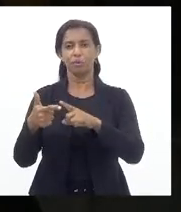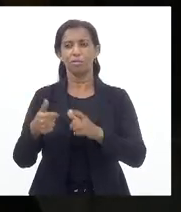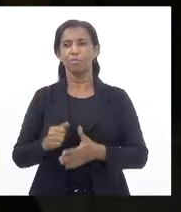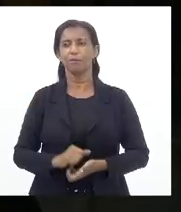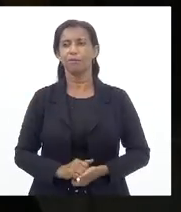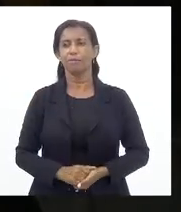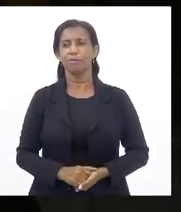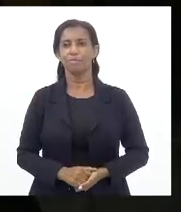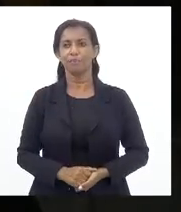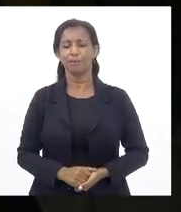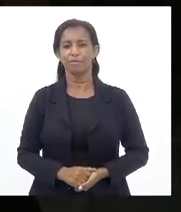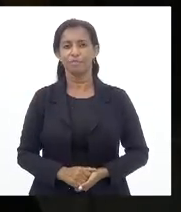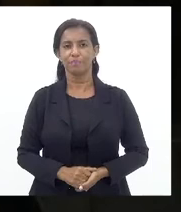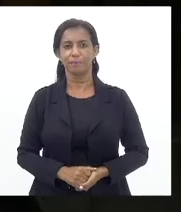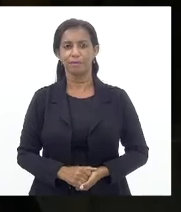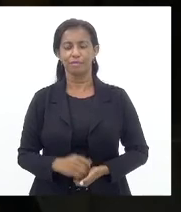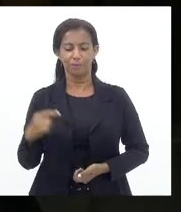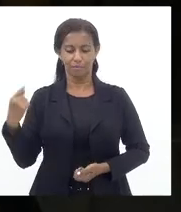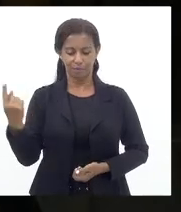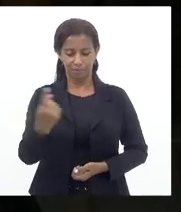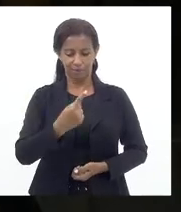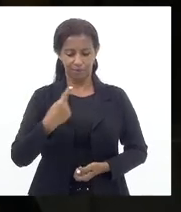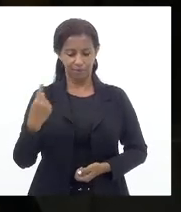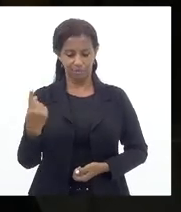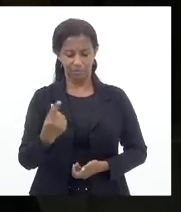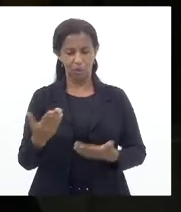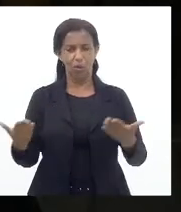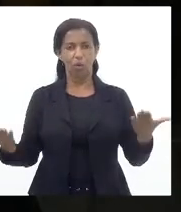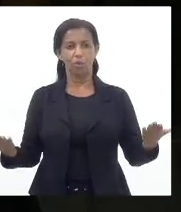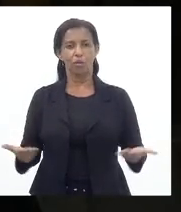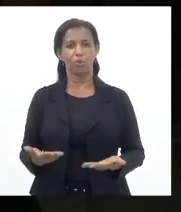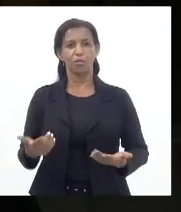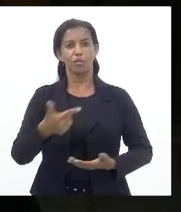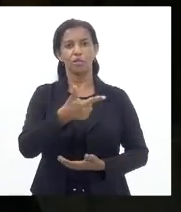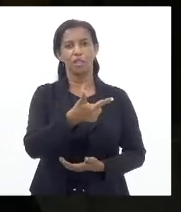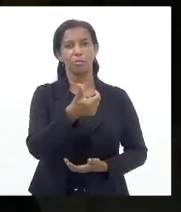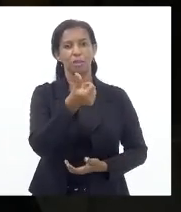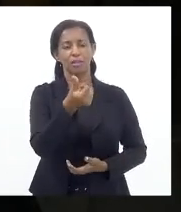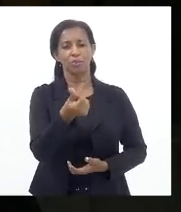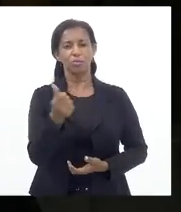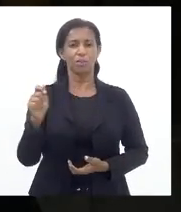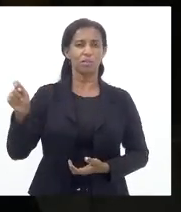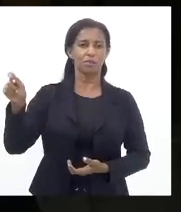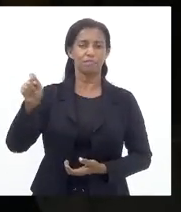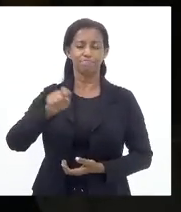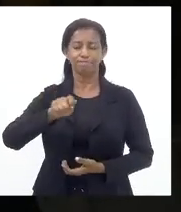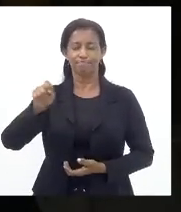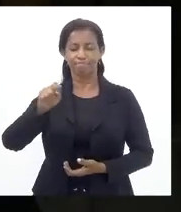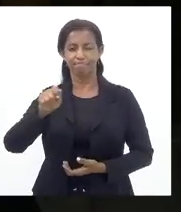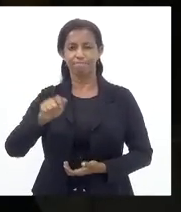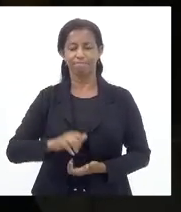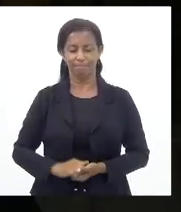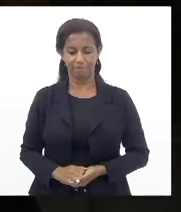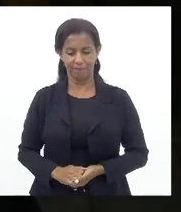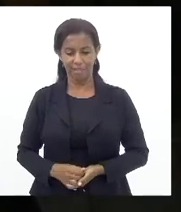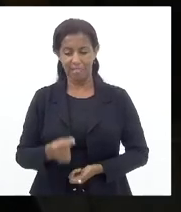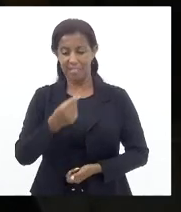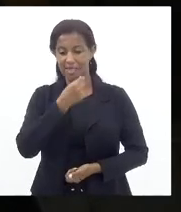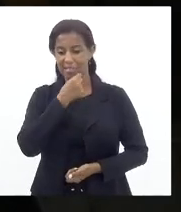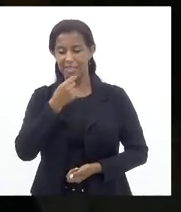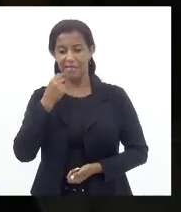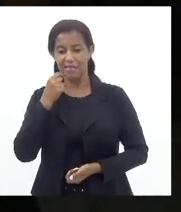Nós estamos No dia 26 de agosto Setembro Se